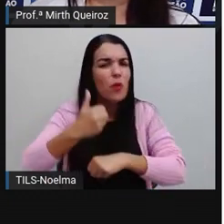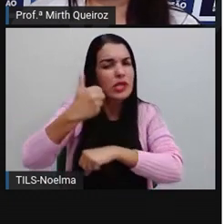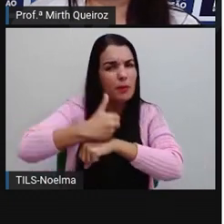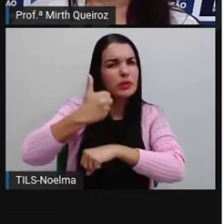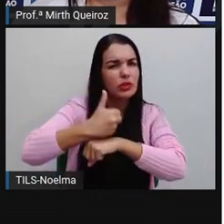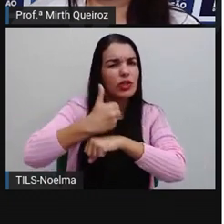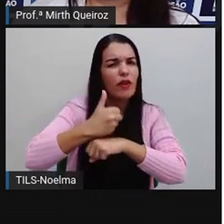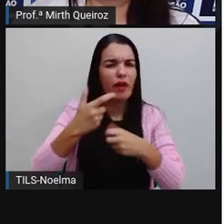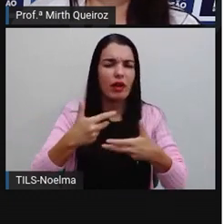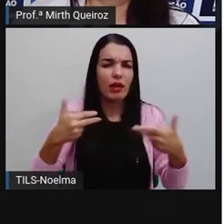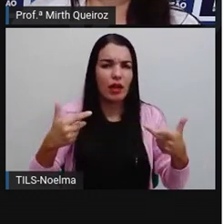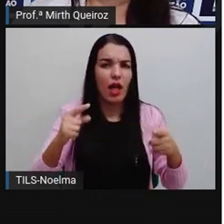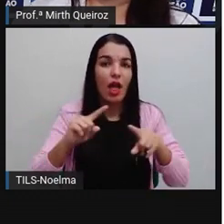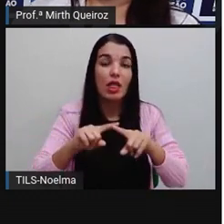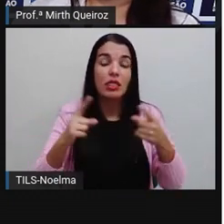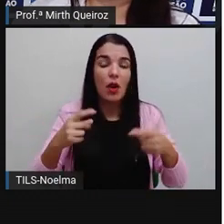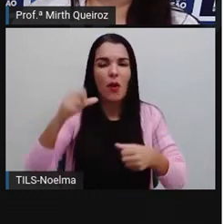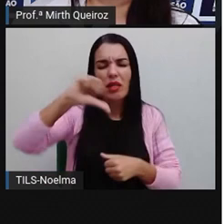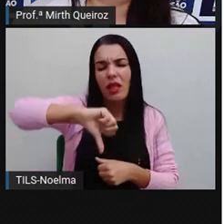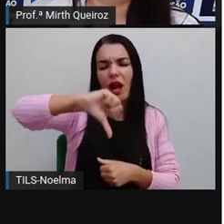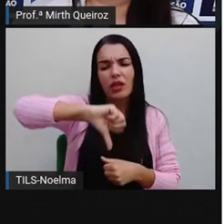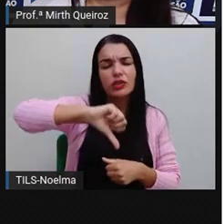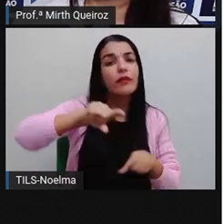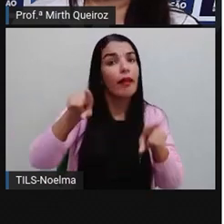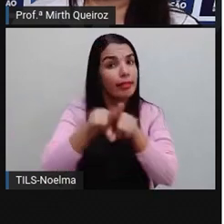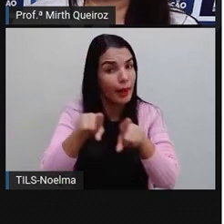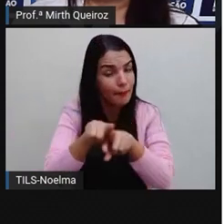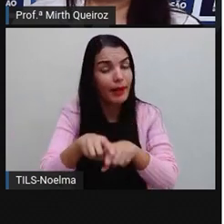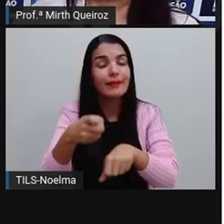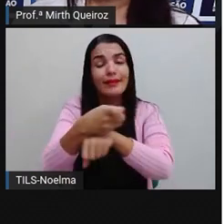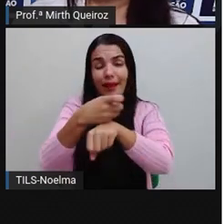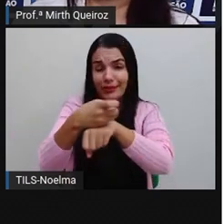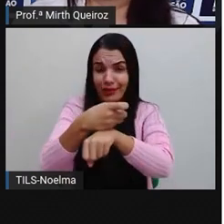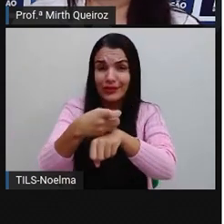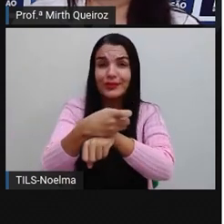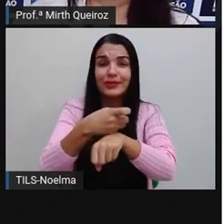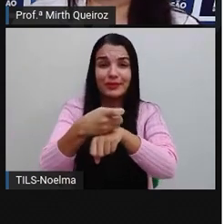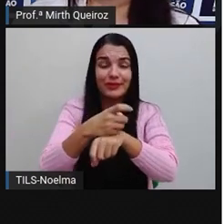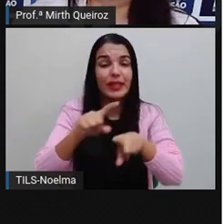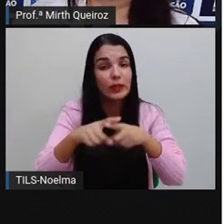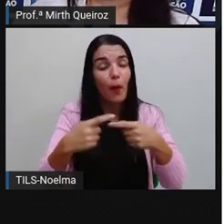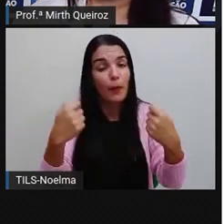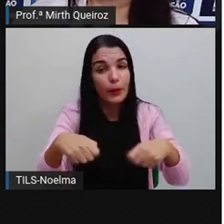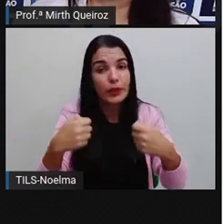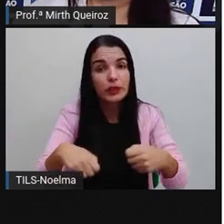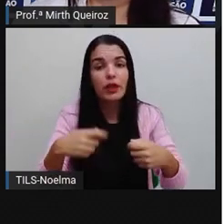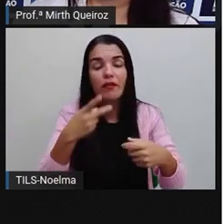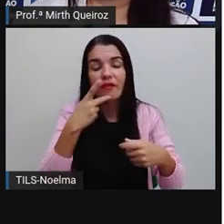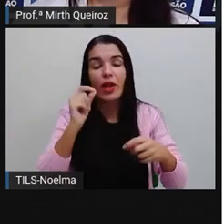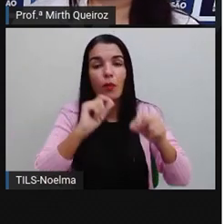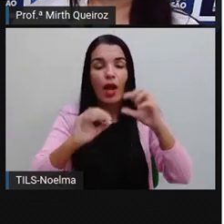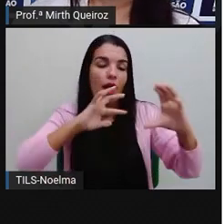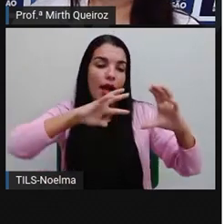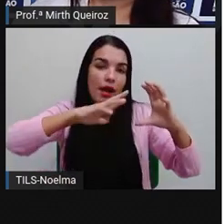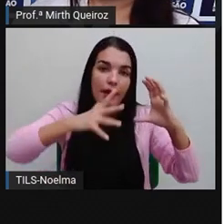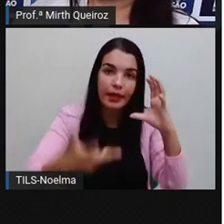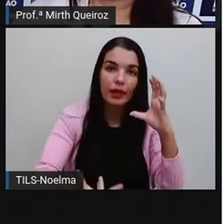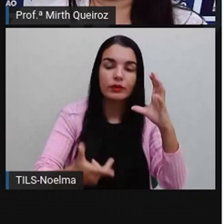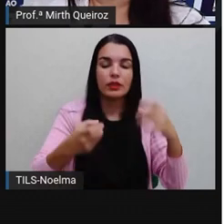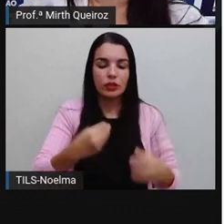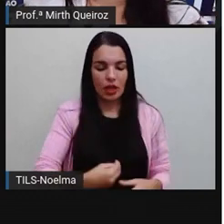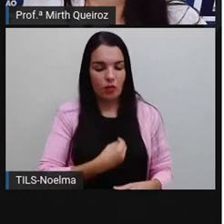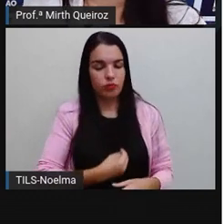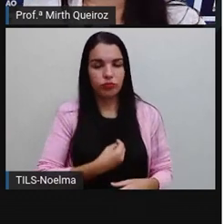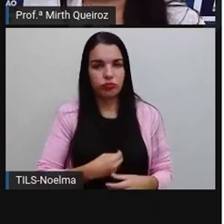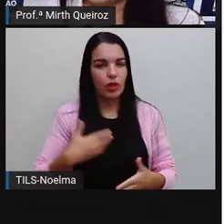coisas positivas. E coisas negativas também são adjetivos. Por isso que a gente vai falar que caracteriza um ser,